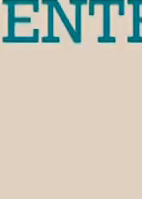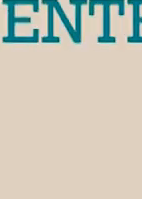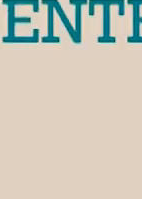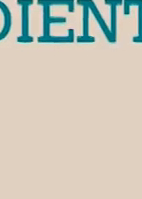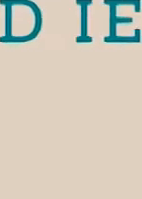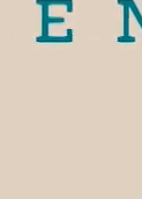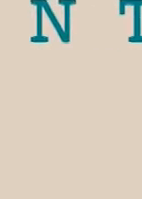e nós vamos em E